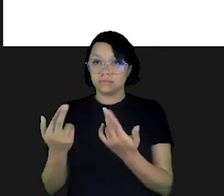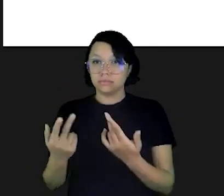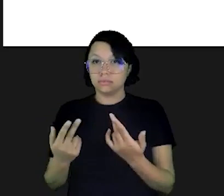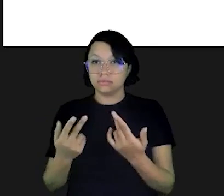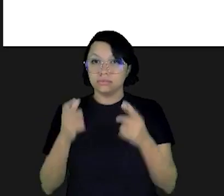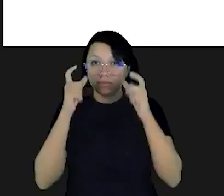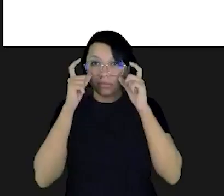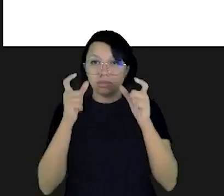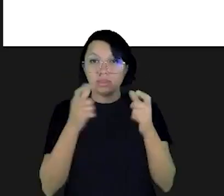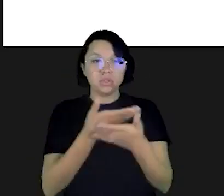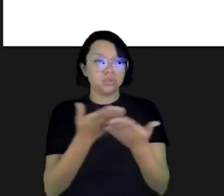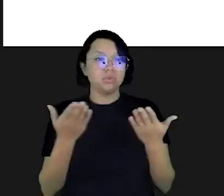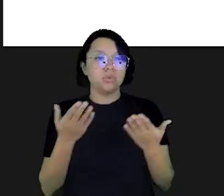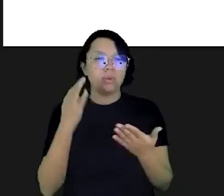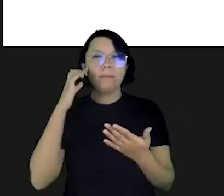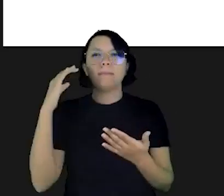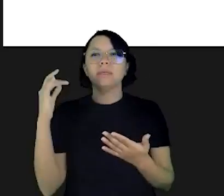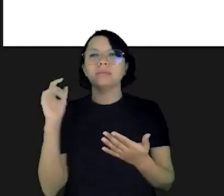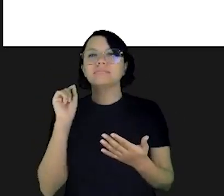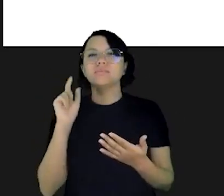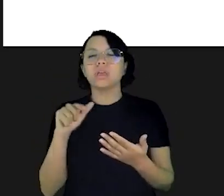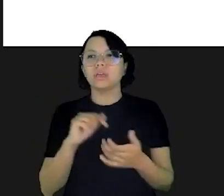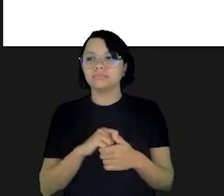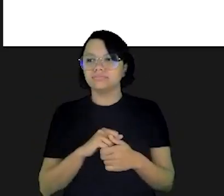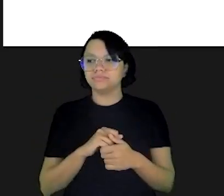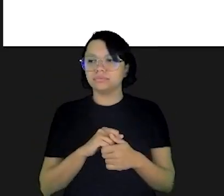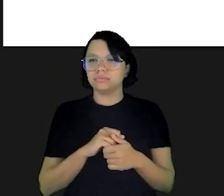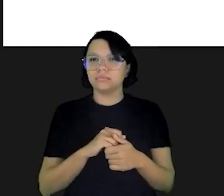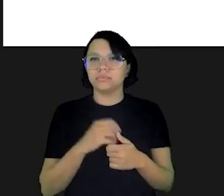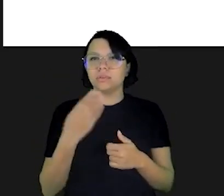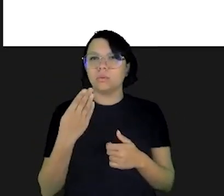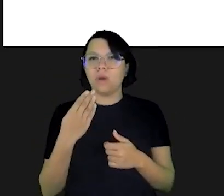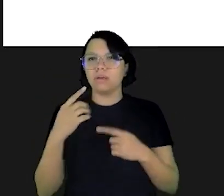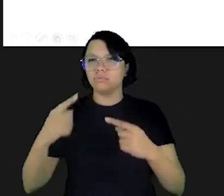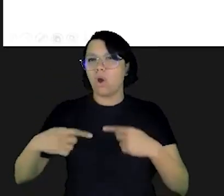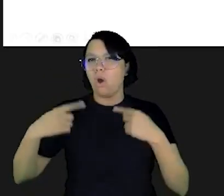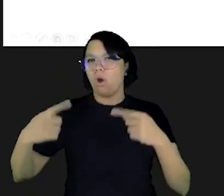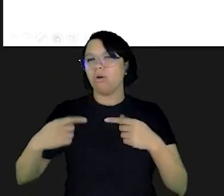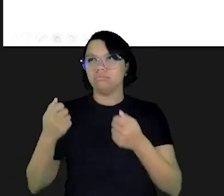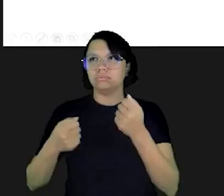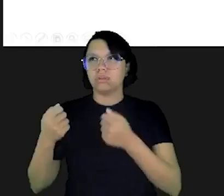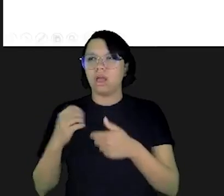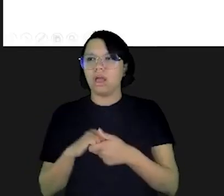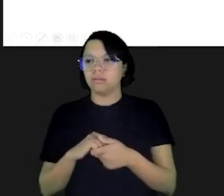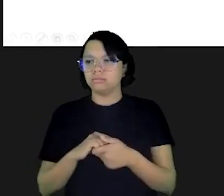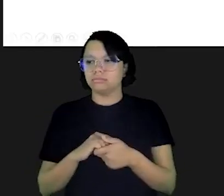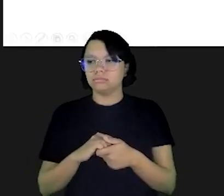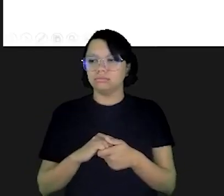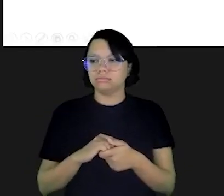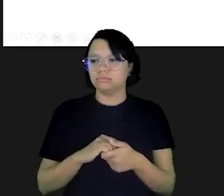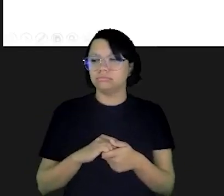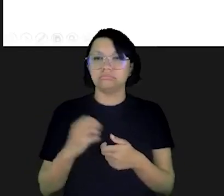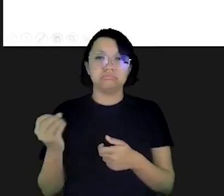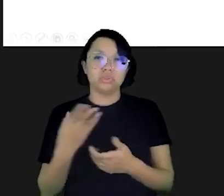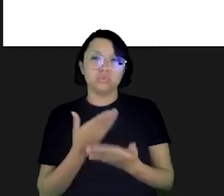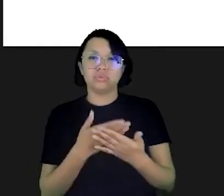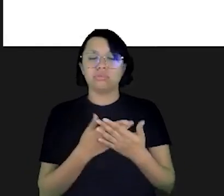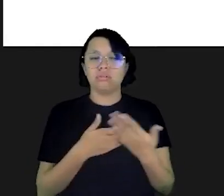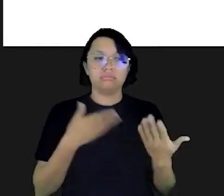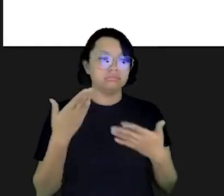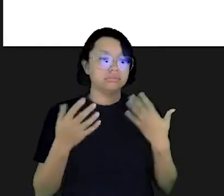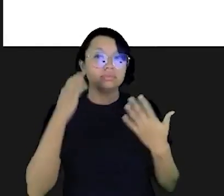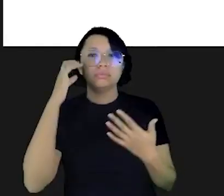revista em comum que interesse a todos pensem nessa revista aí ou numa revista quatro rodas